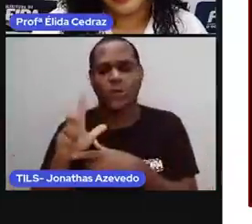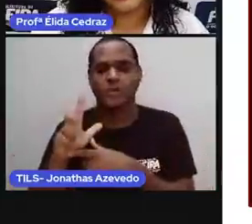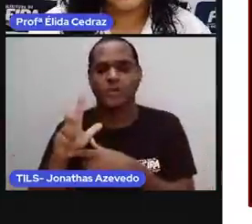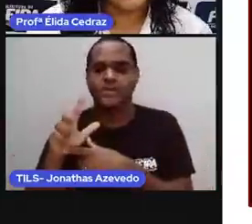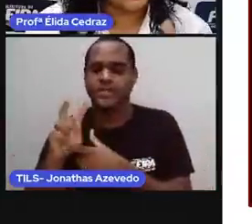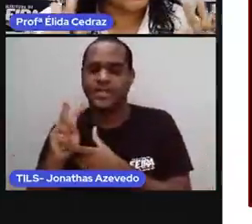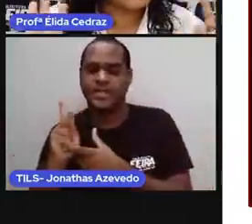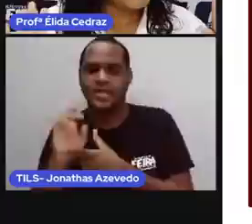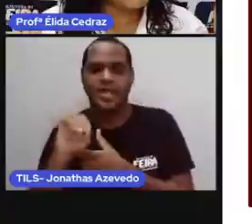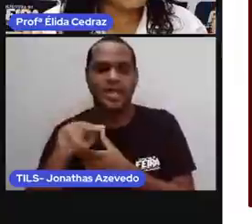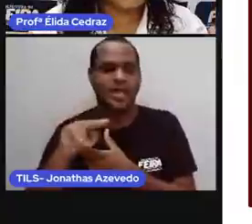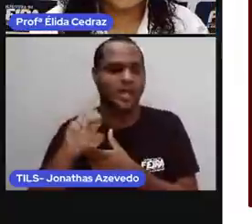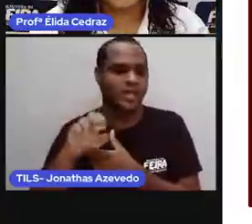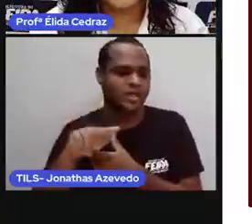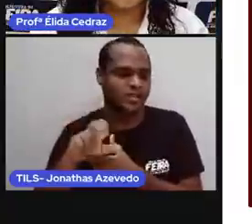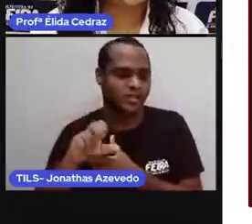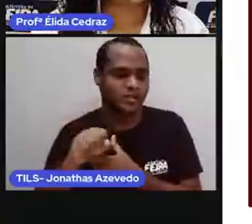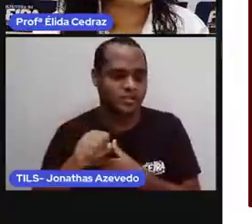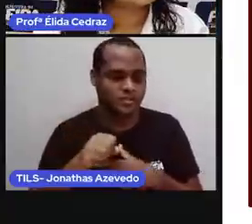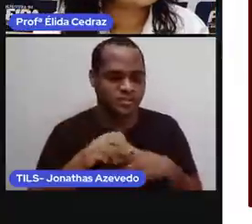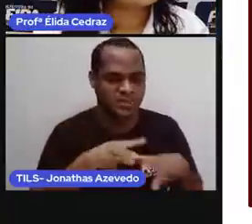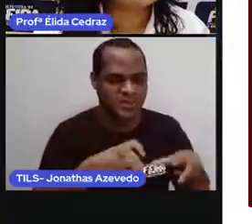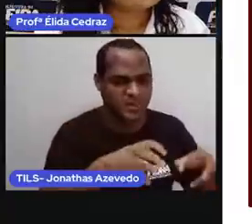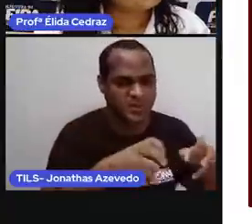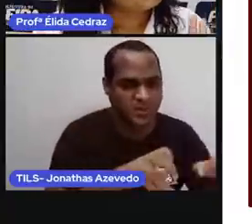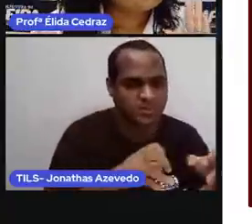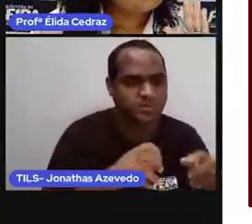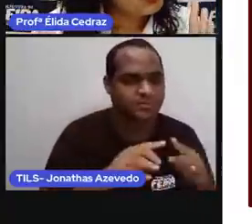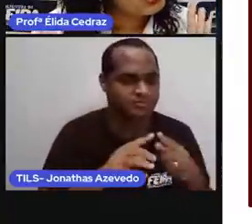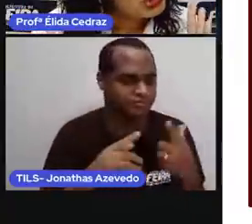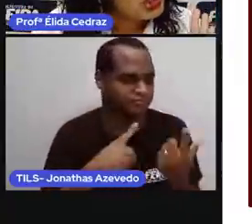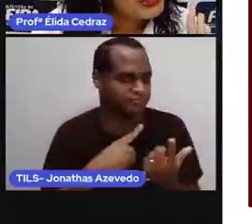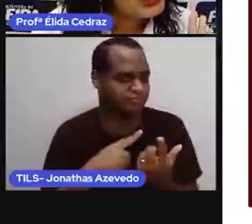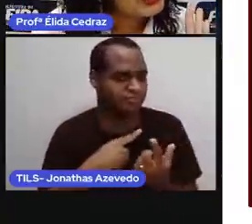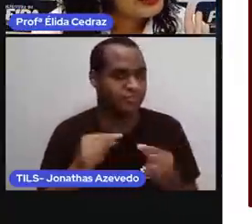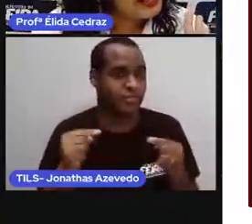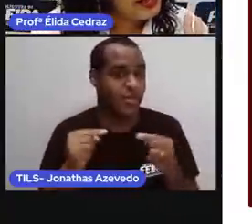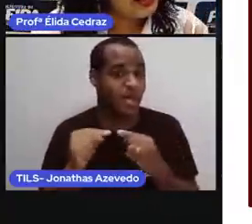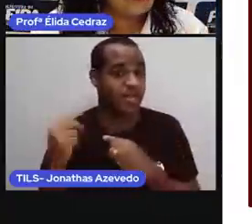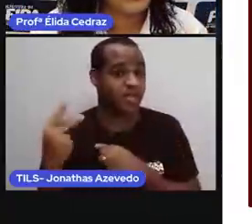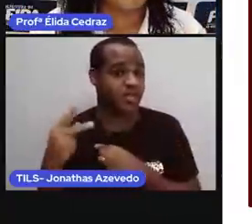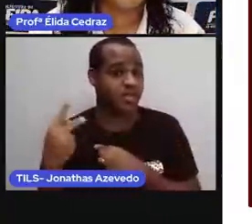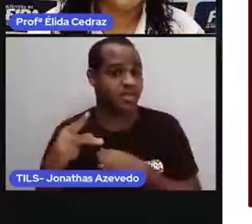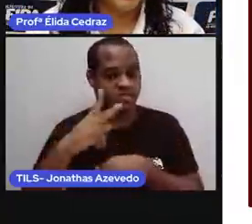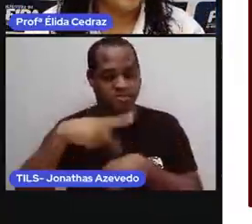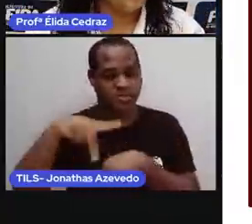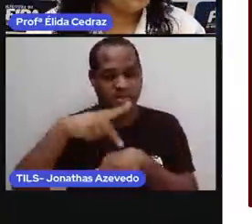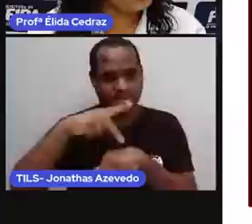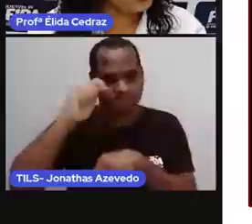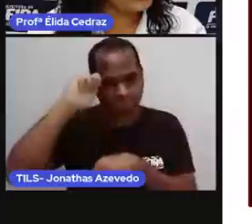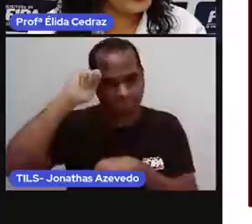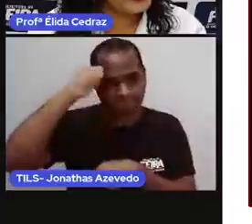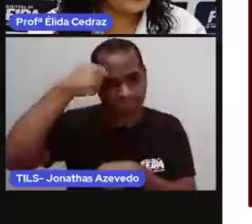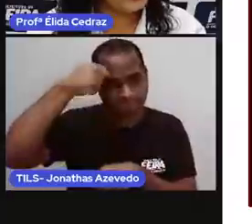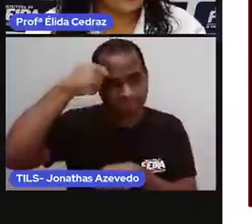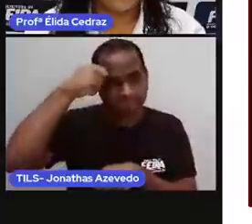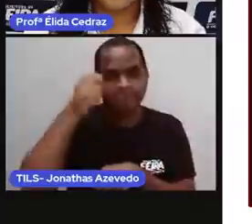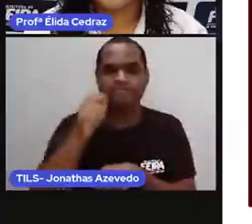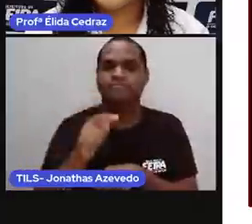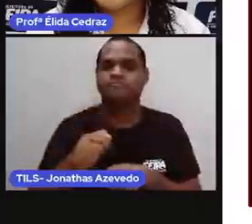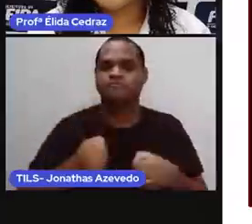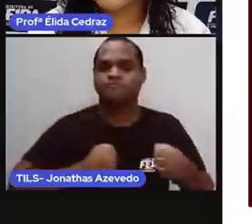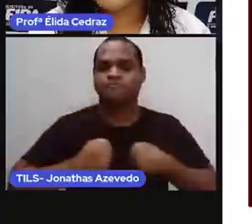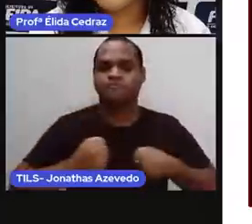hienas. Esses animais que são de origem da África. O gorila,